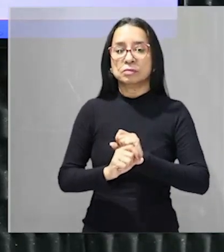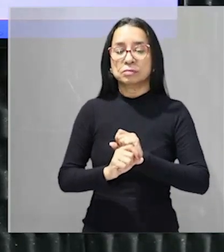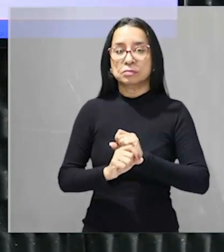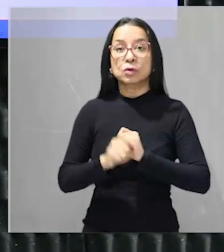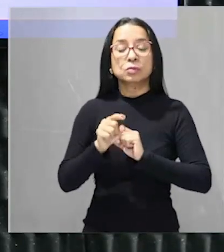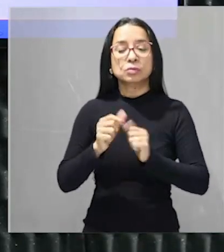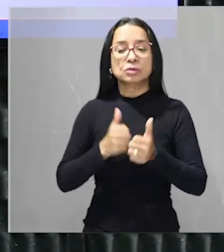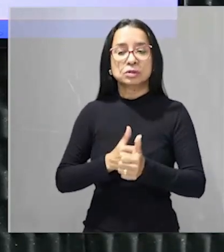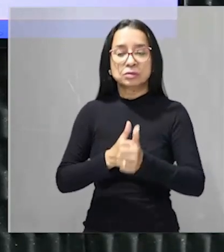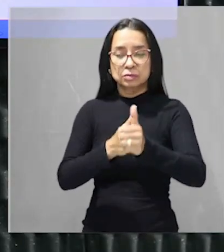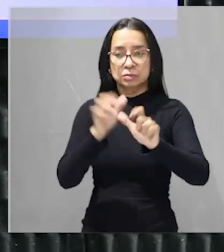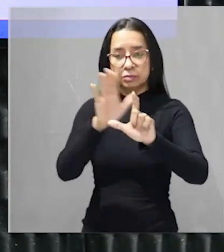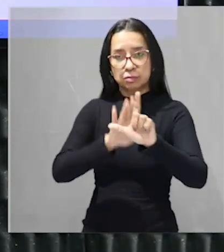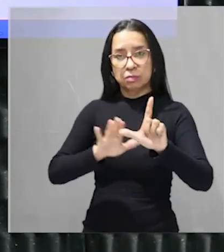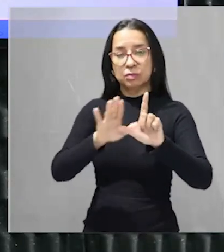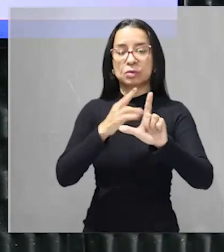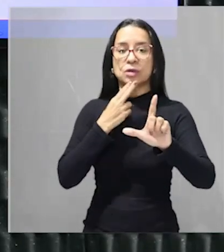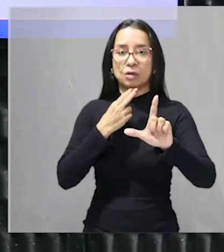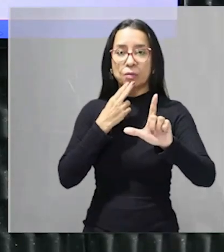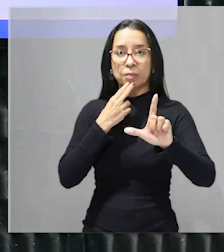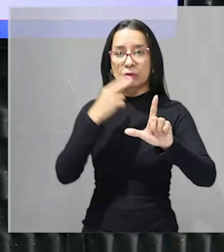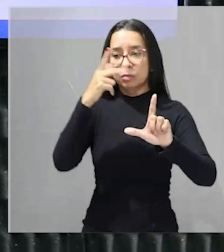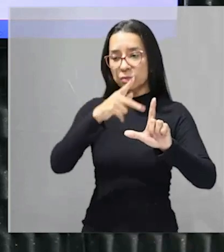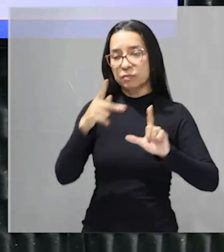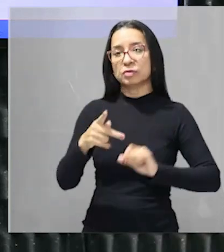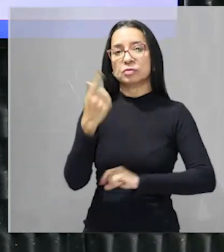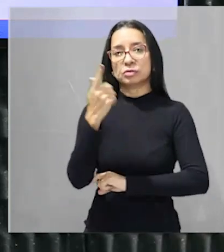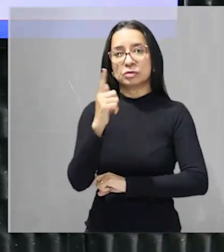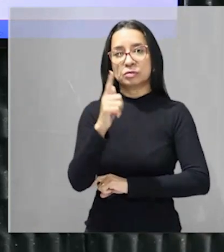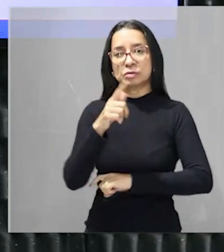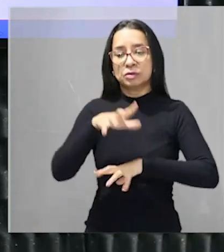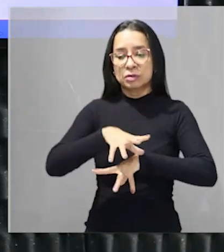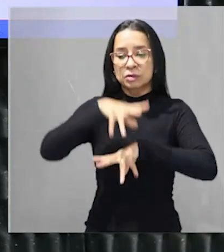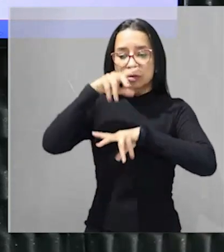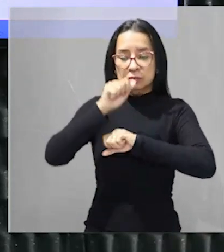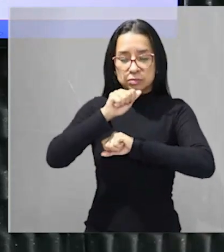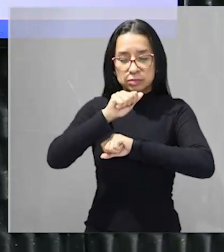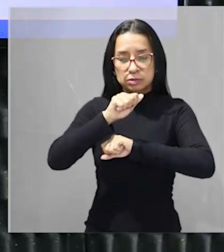acompanhando a plataforma acompanha o professor Marcos isso já sabe respira